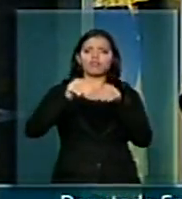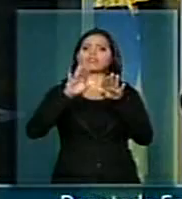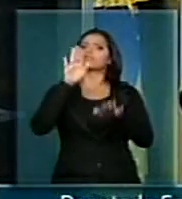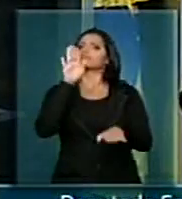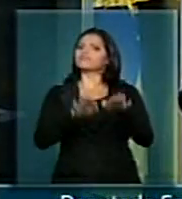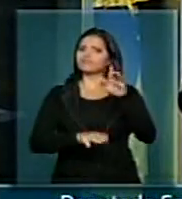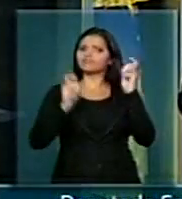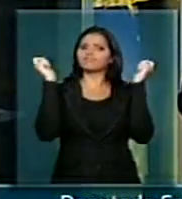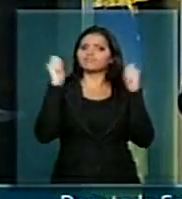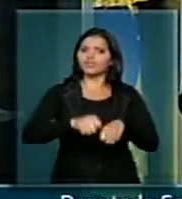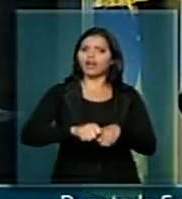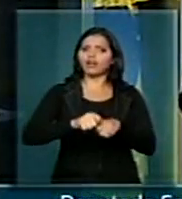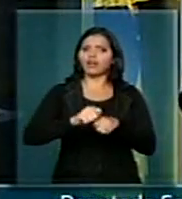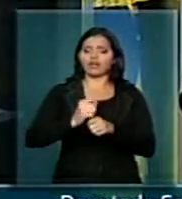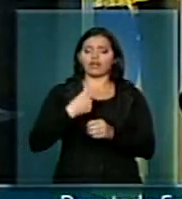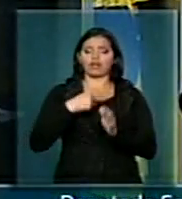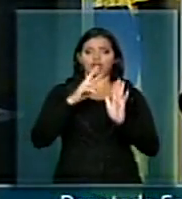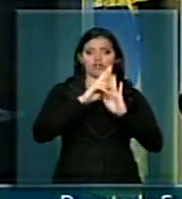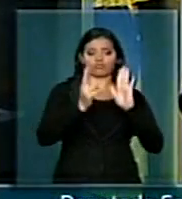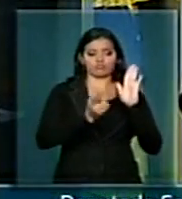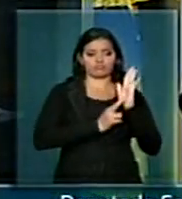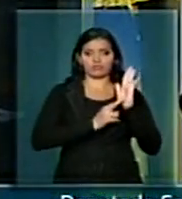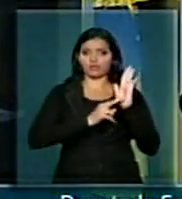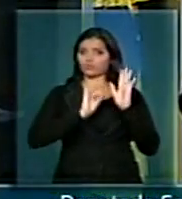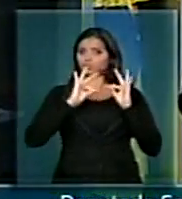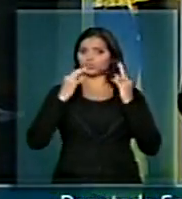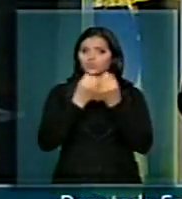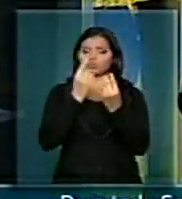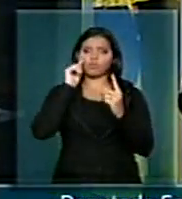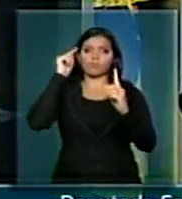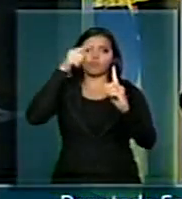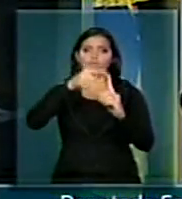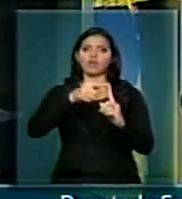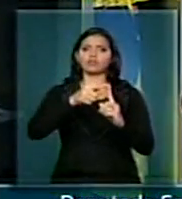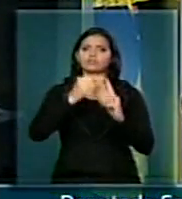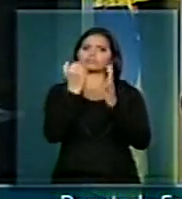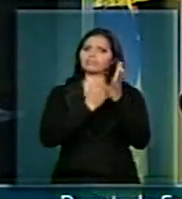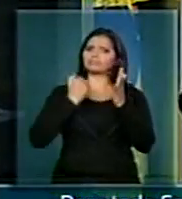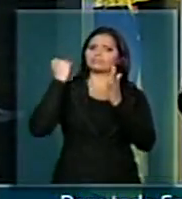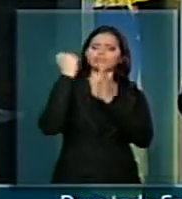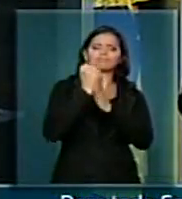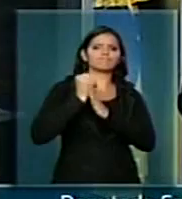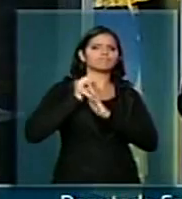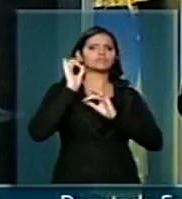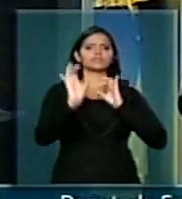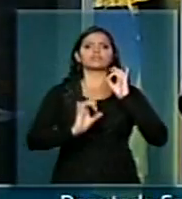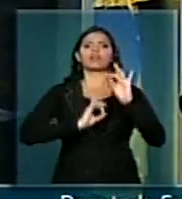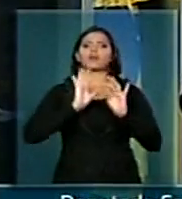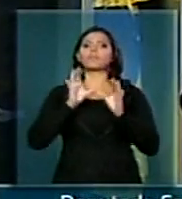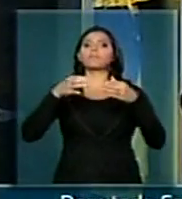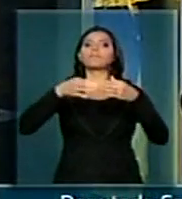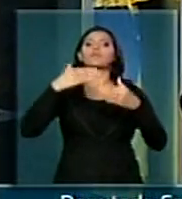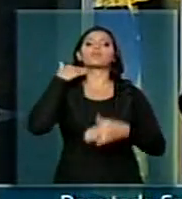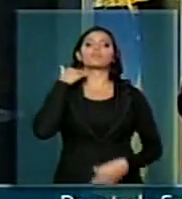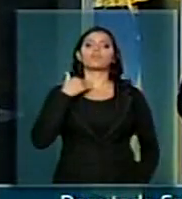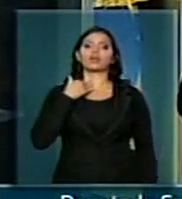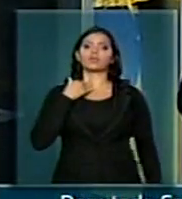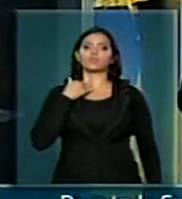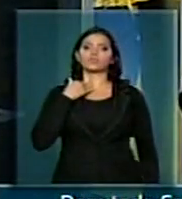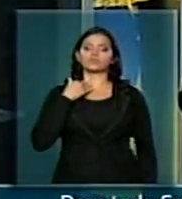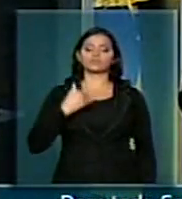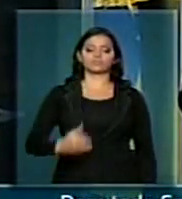dos requisitos e da definição de metas arrojadas para os bancos operadores.